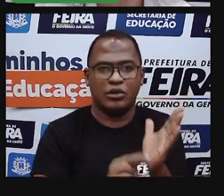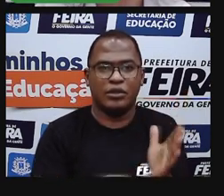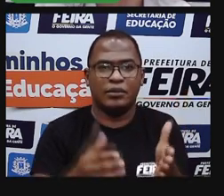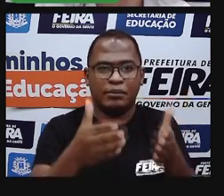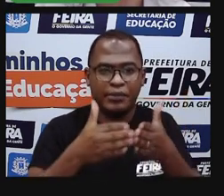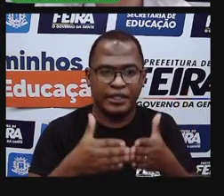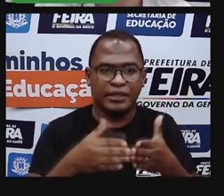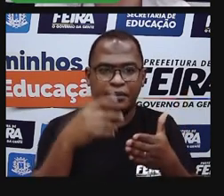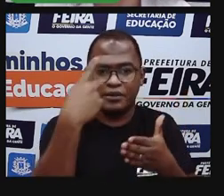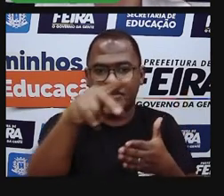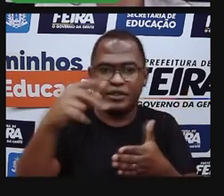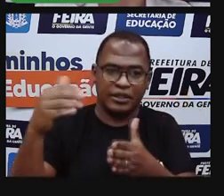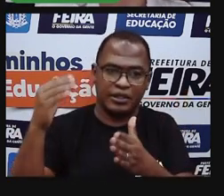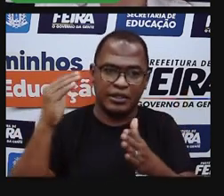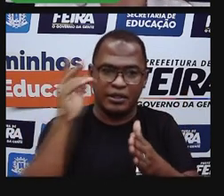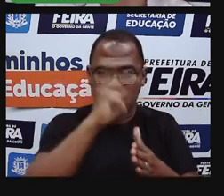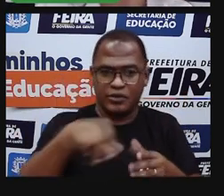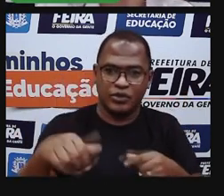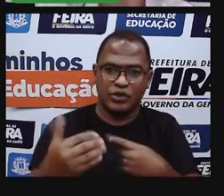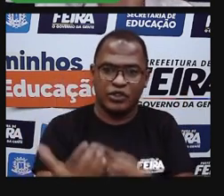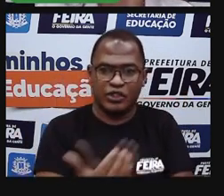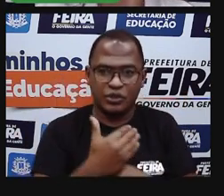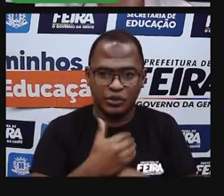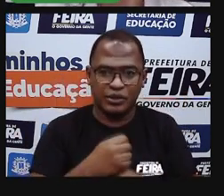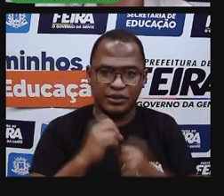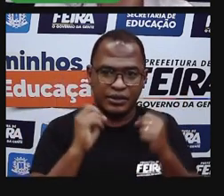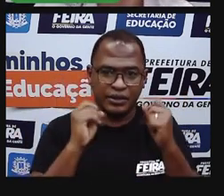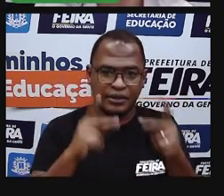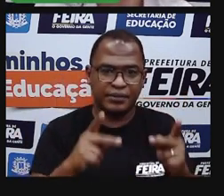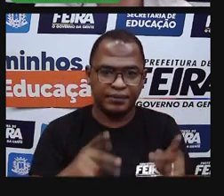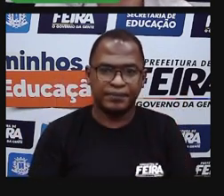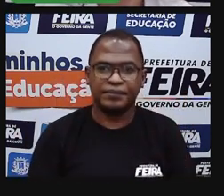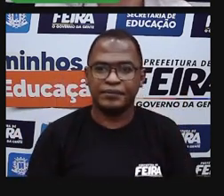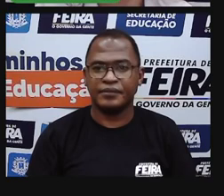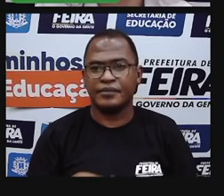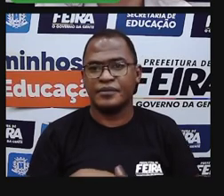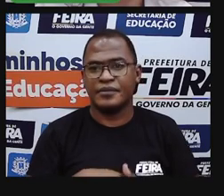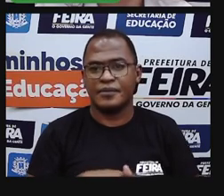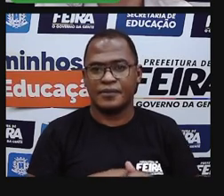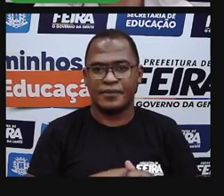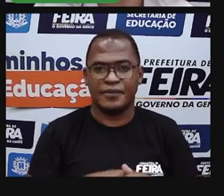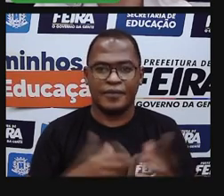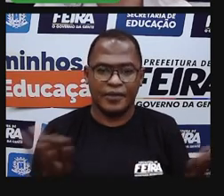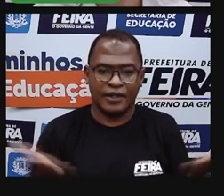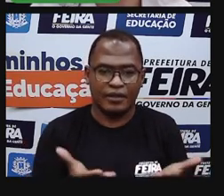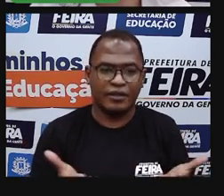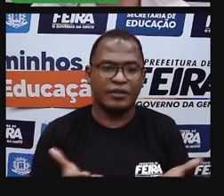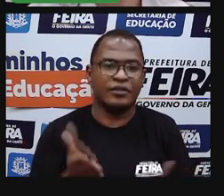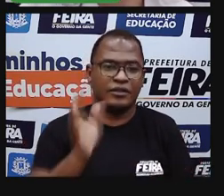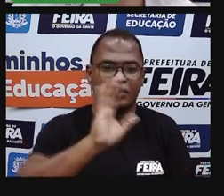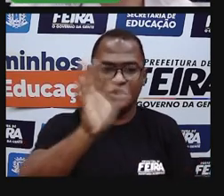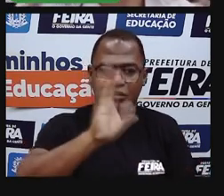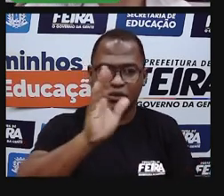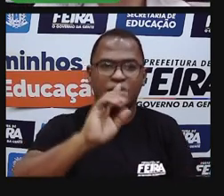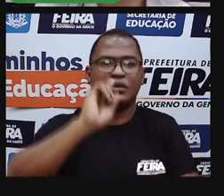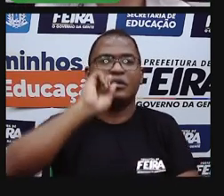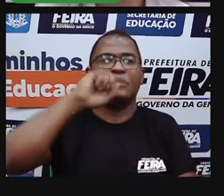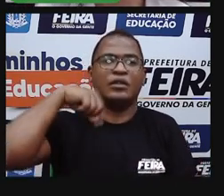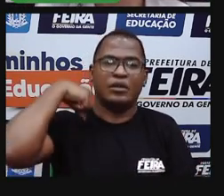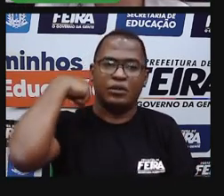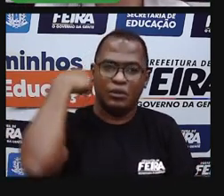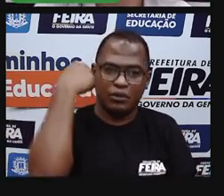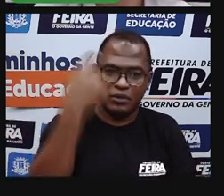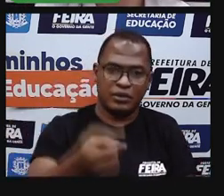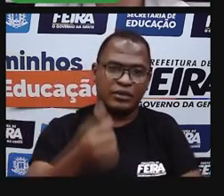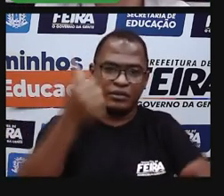para ajudar vocês nessa tarefa, tá bom? E, eu me despeço de vocês, na próxima aula a gente vai continuar falando